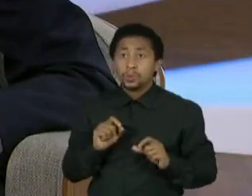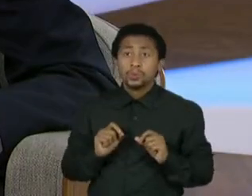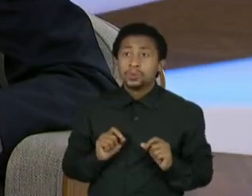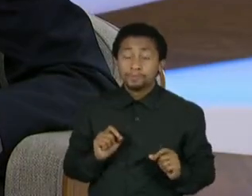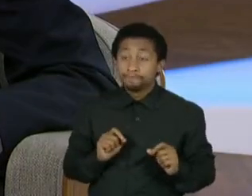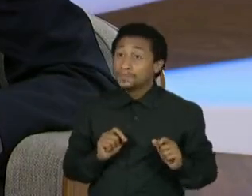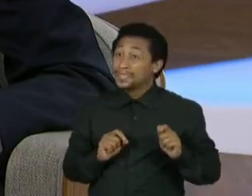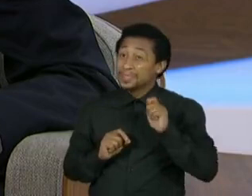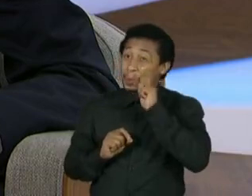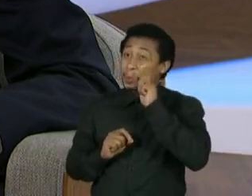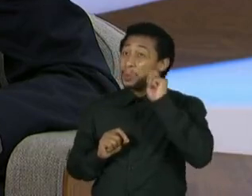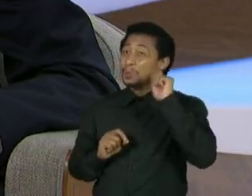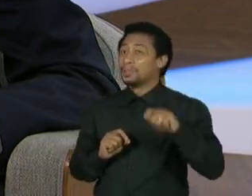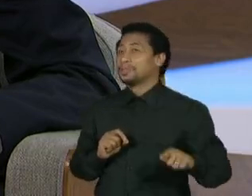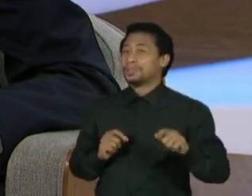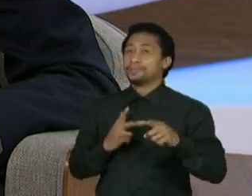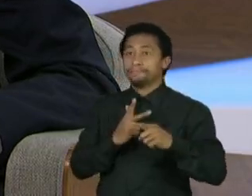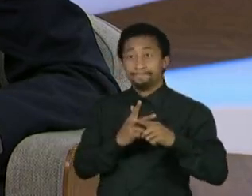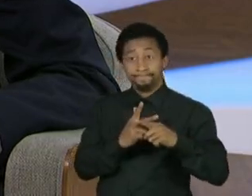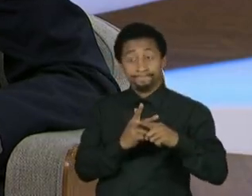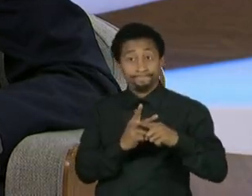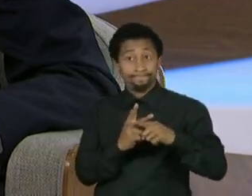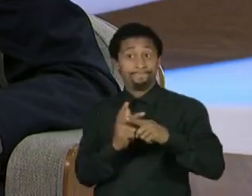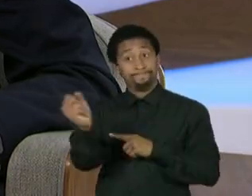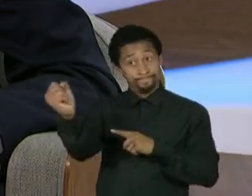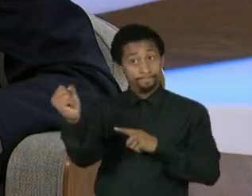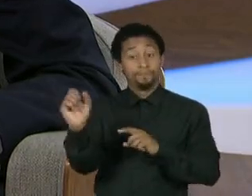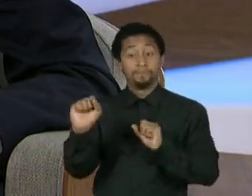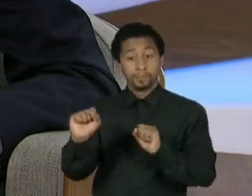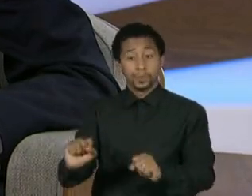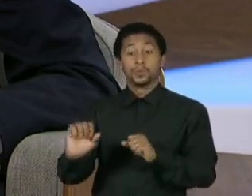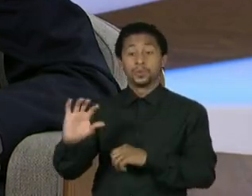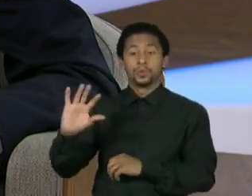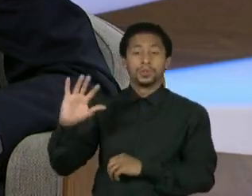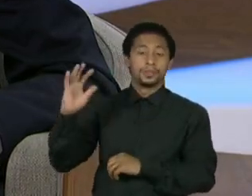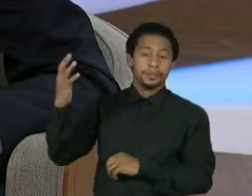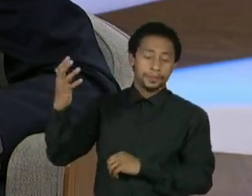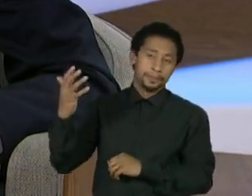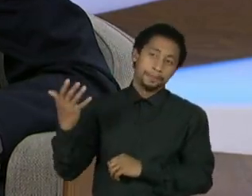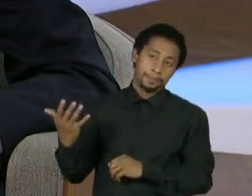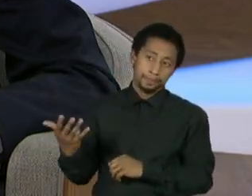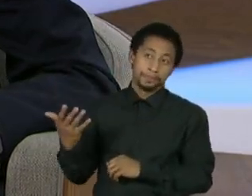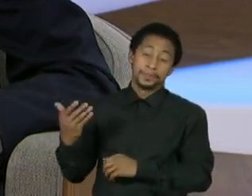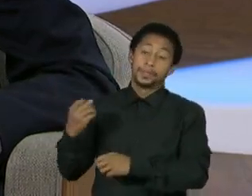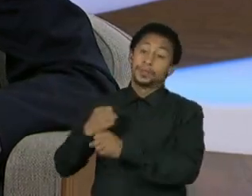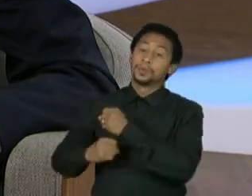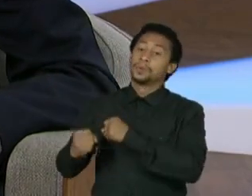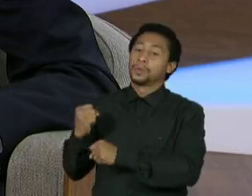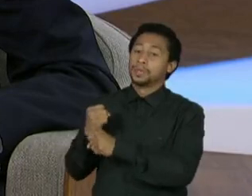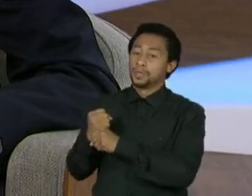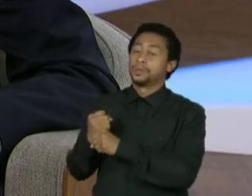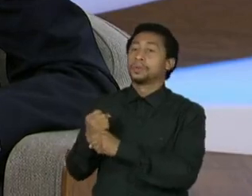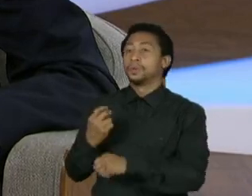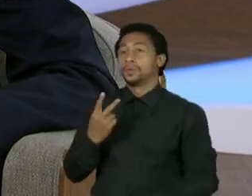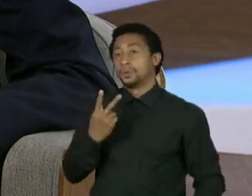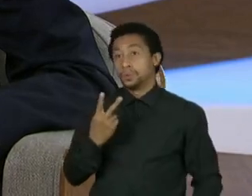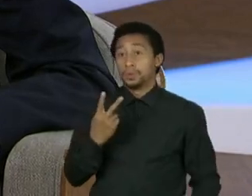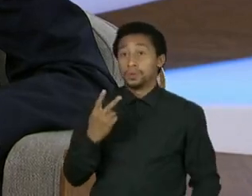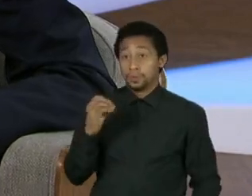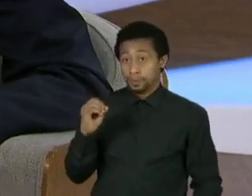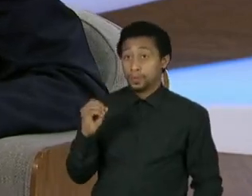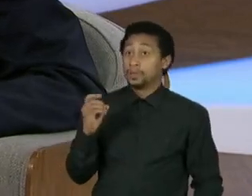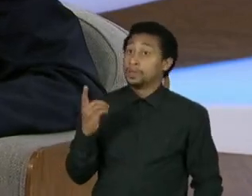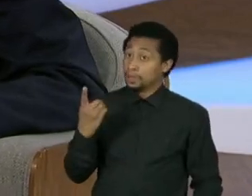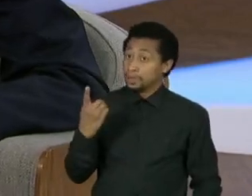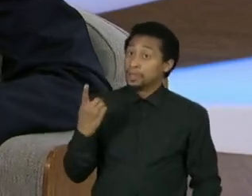do progresso da Ucrânia. Porque a Ucrânia, especialmente desde 2014, mudou bastante. Foram